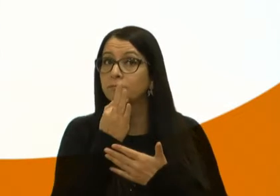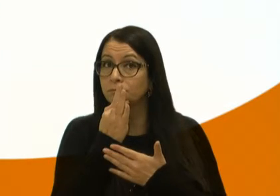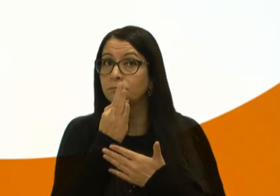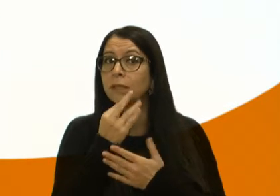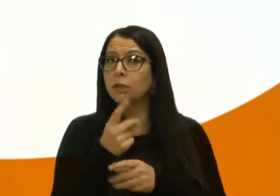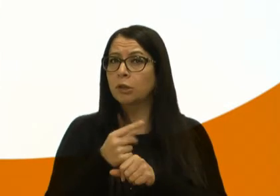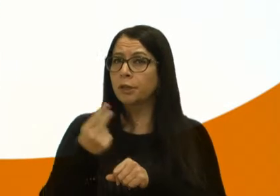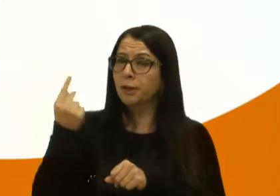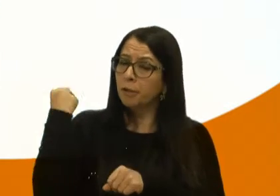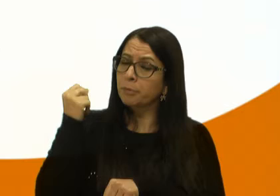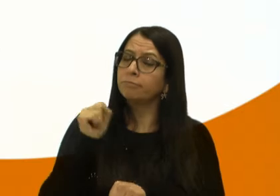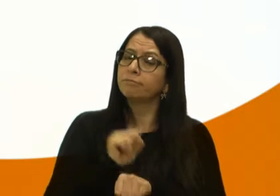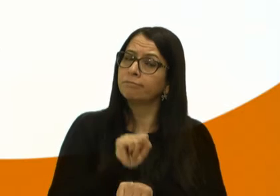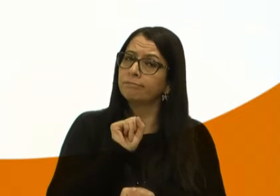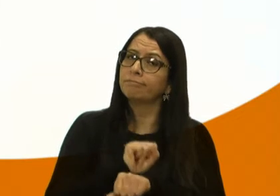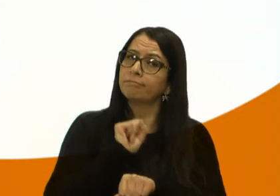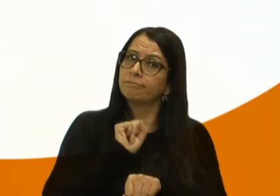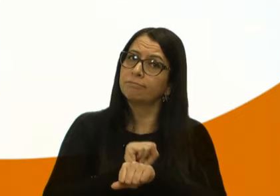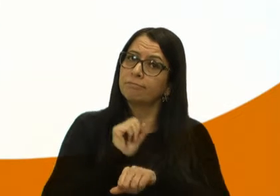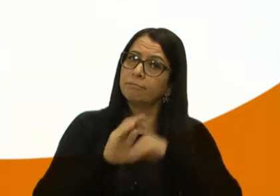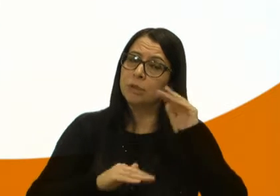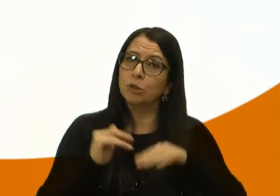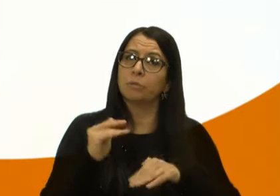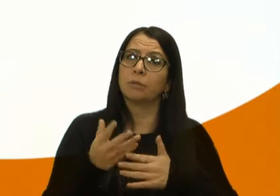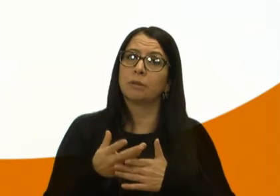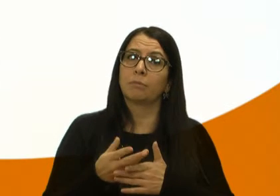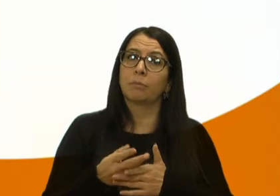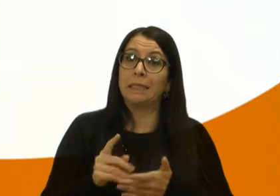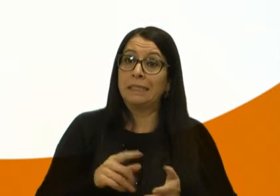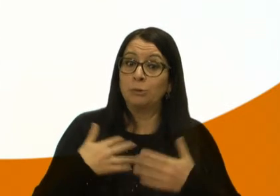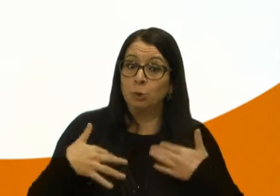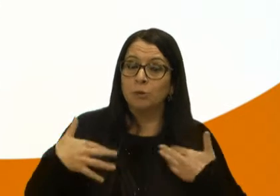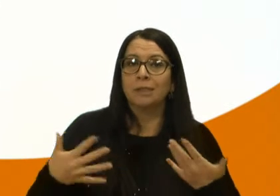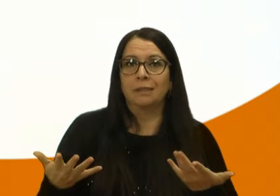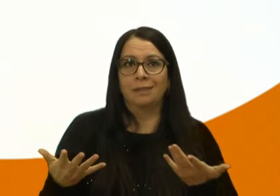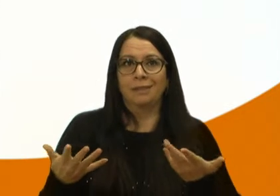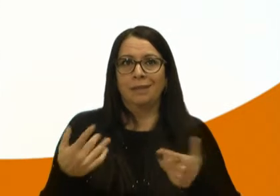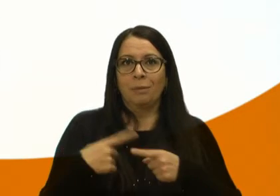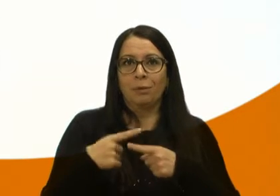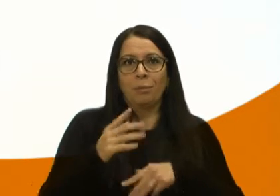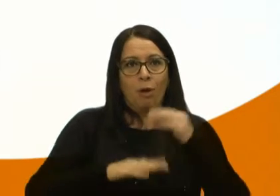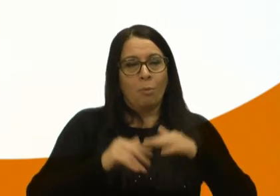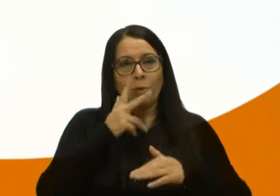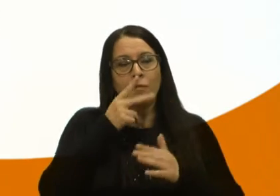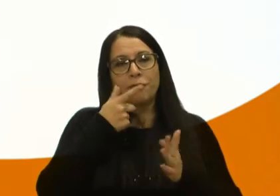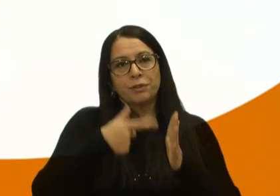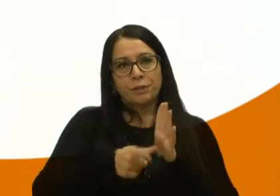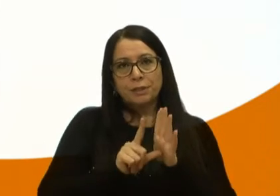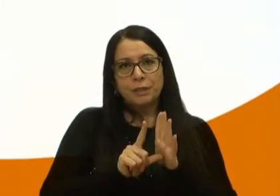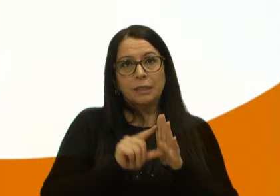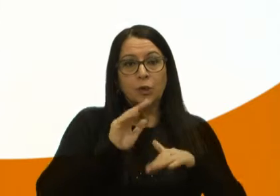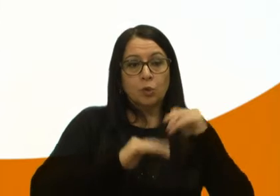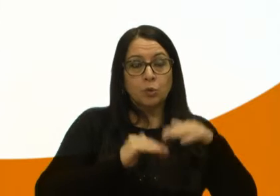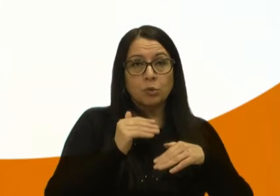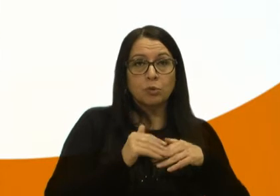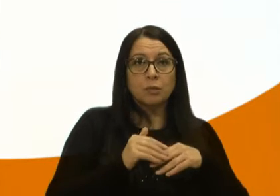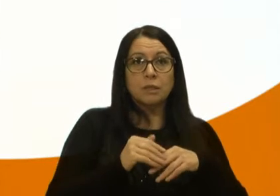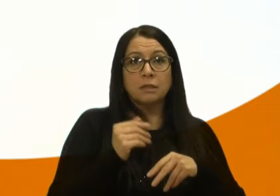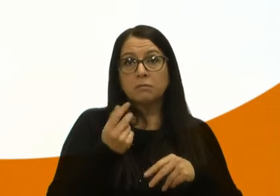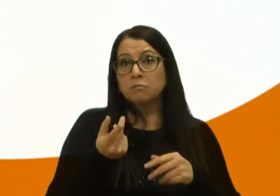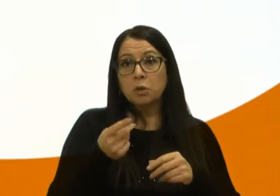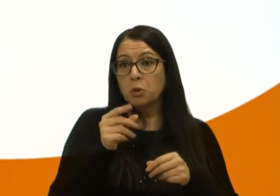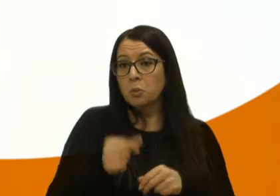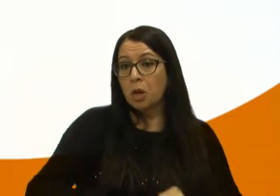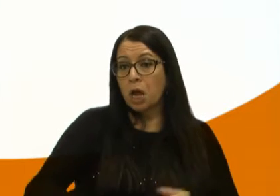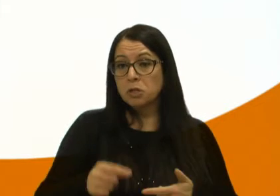tanto tempo está aguardando essa obra com ansiedade. Uma obra que, como foi dito, era um custo irrisório quando foi